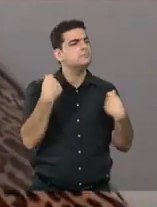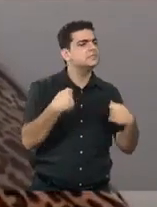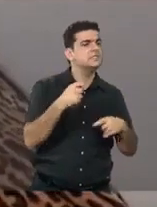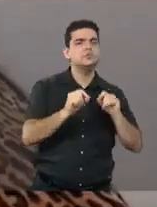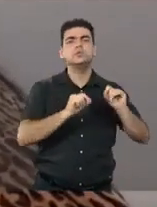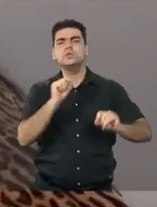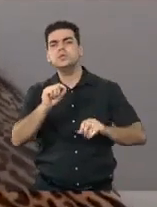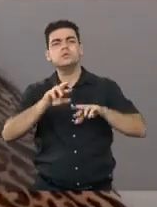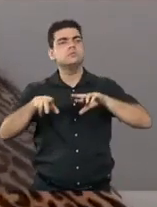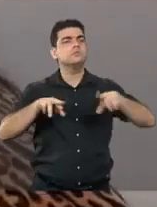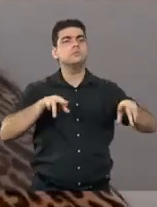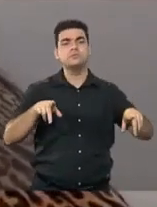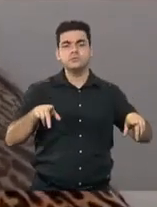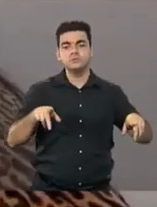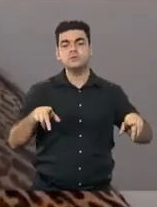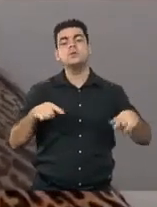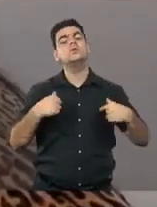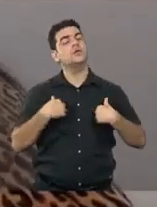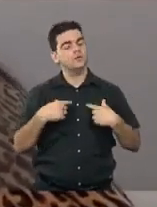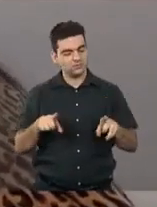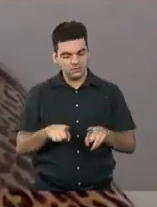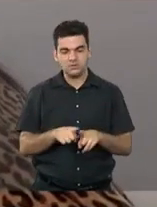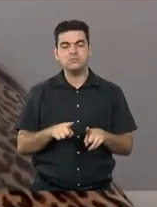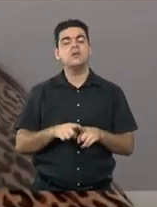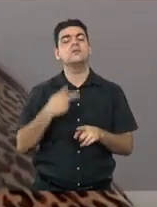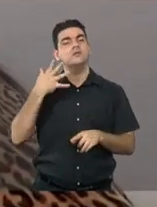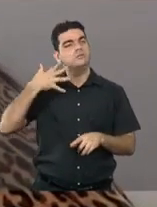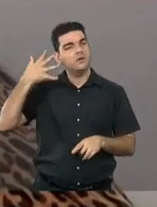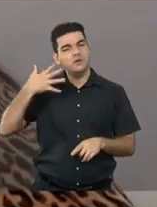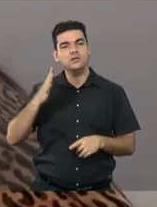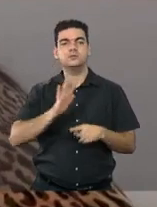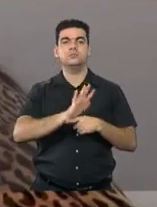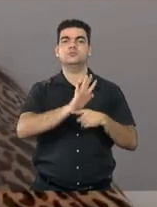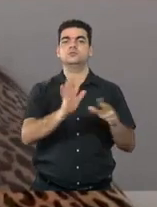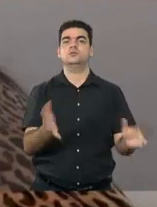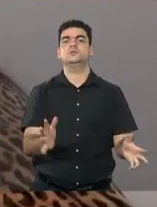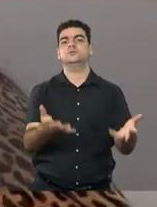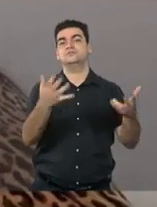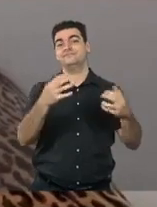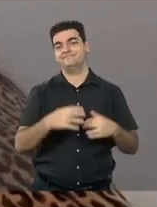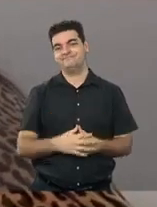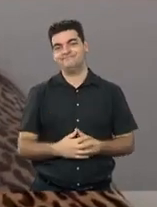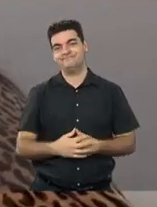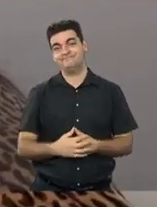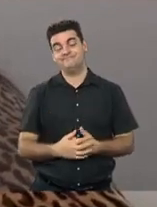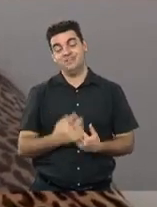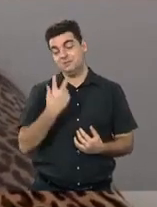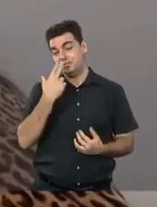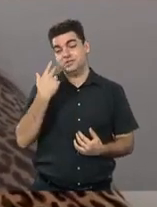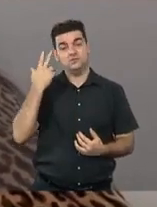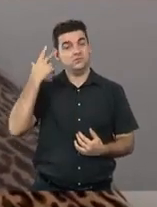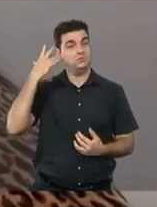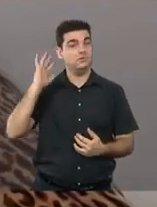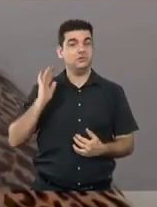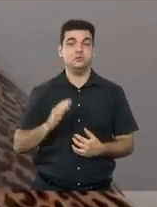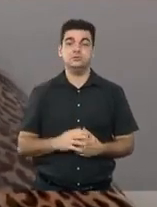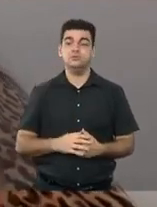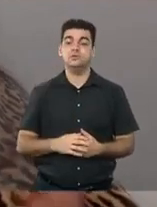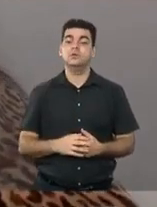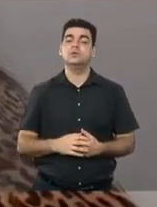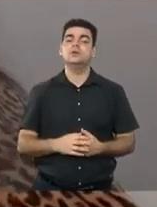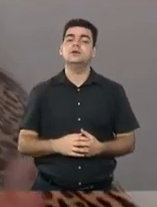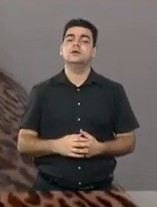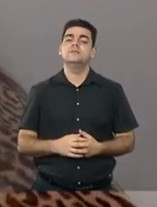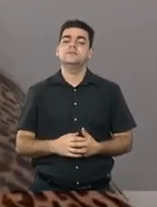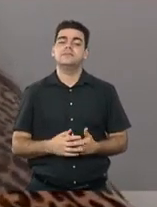E eu tenho uma história de palestra, de prestação, então, assim, é natural, eu acho, assim, o nível de rejeição que